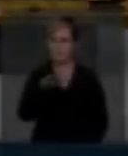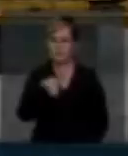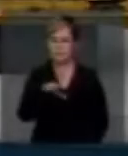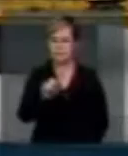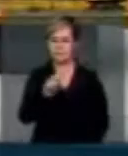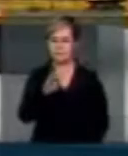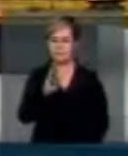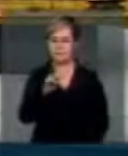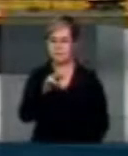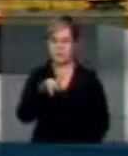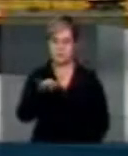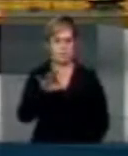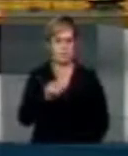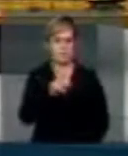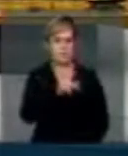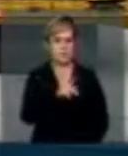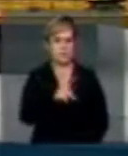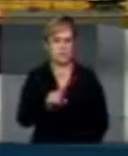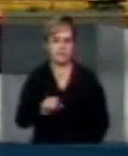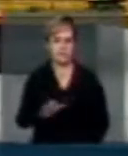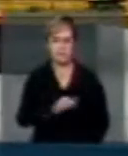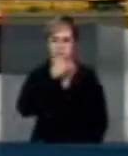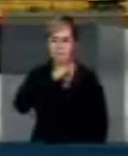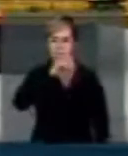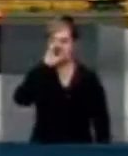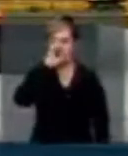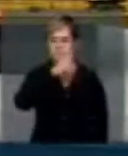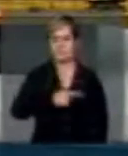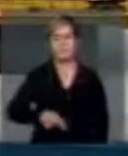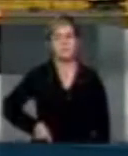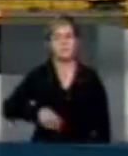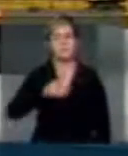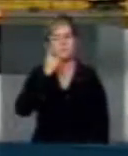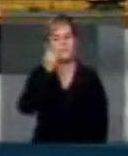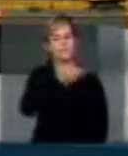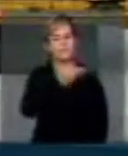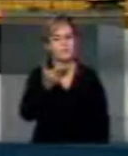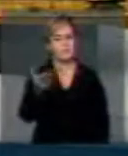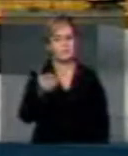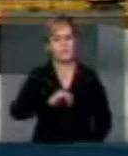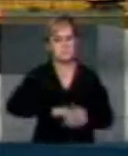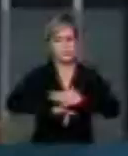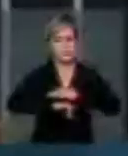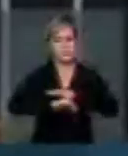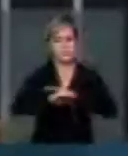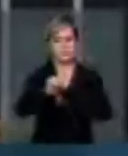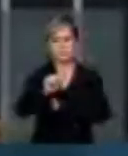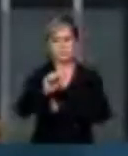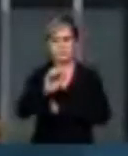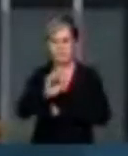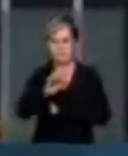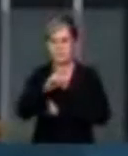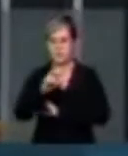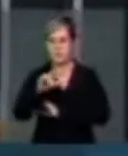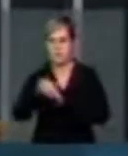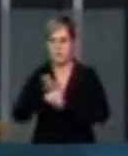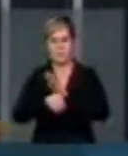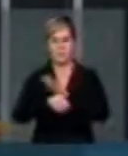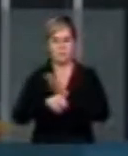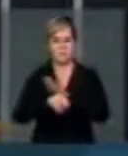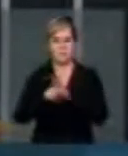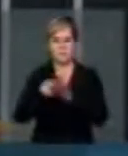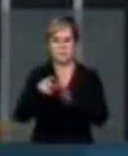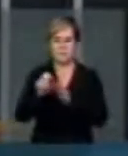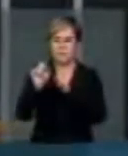Sr. Presidente, Sras. e Srs. Deputados, o Instituto Aéreos de Seguridade Social, entidade fechada de